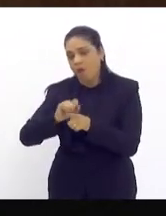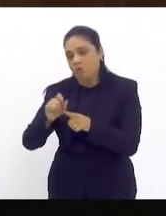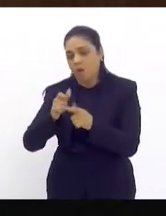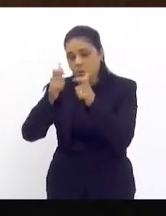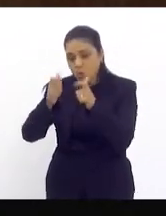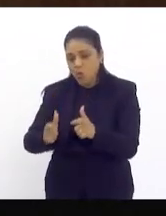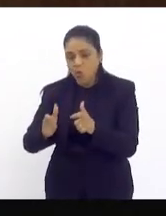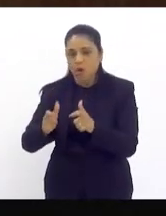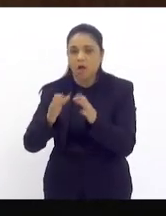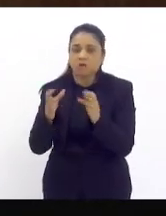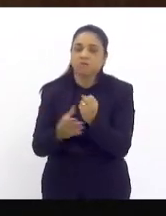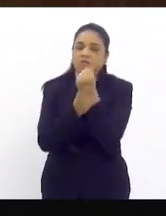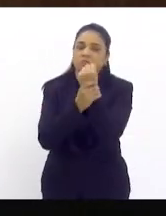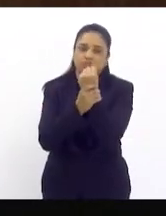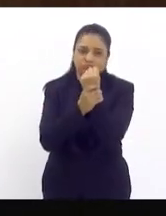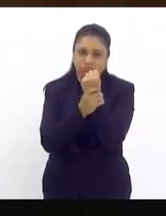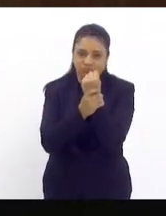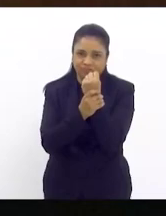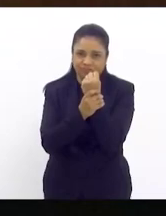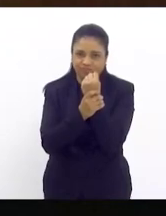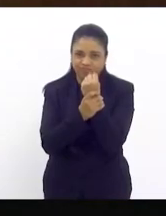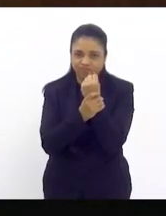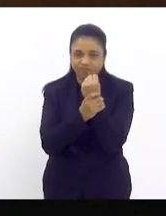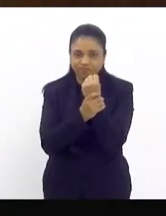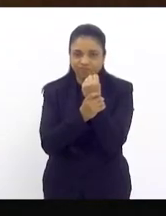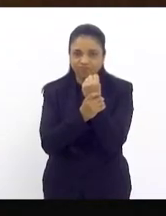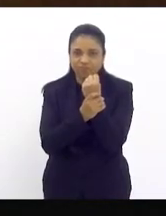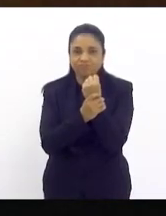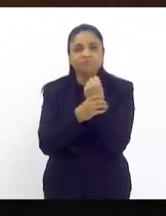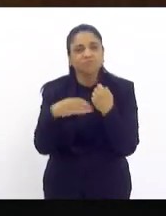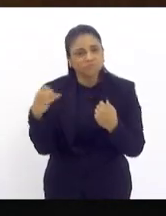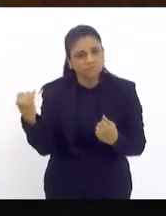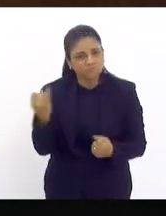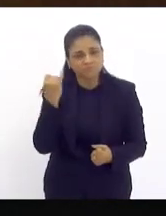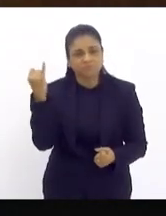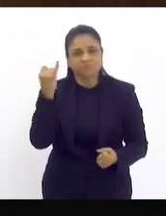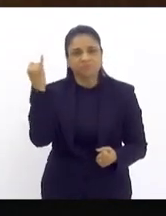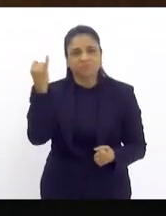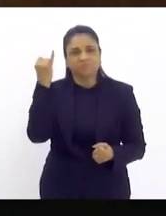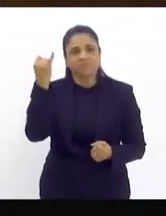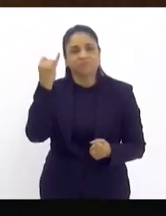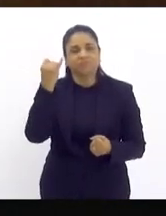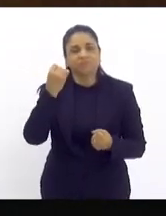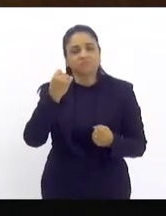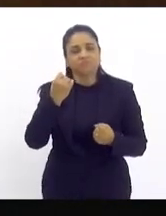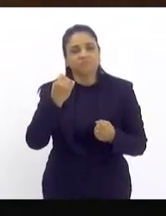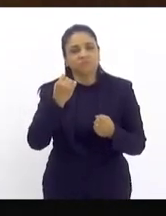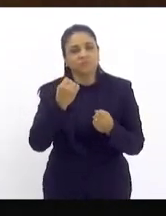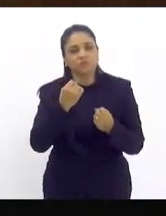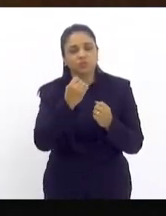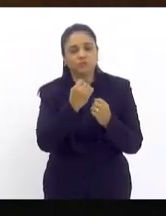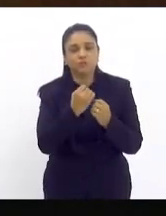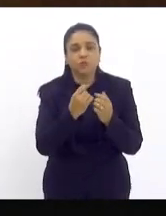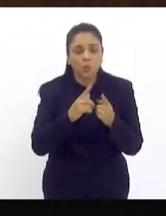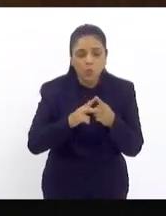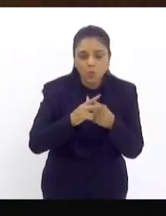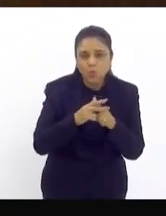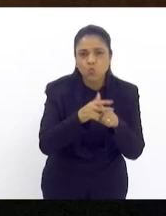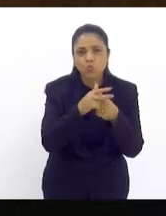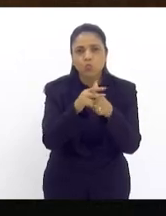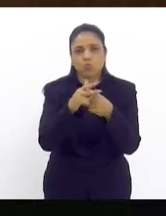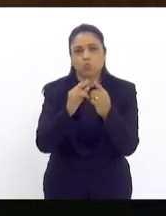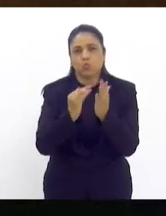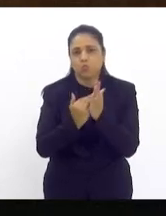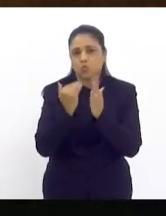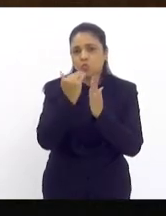local em local seguro então é muito importante esse reajuste que a gente está votando aqui porque se não o